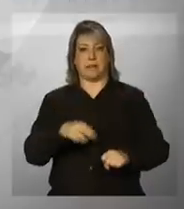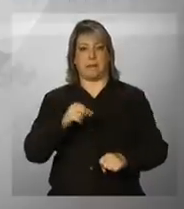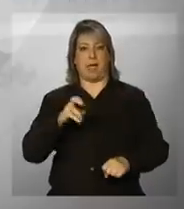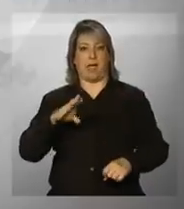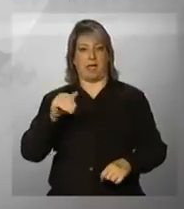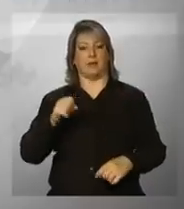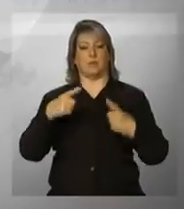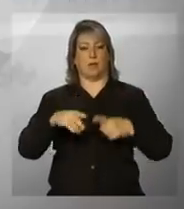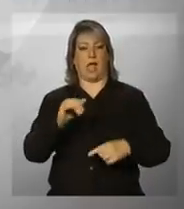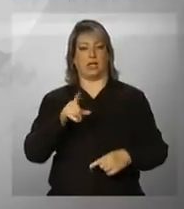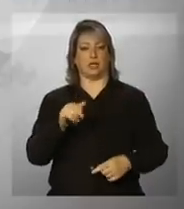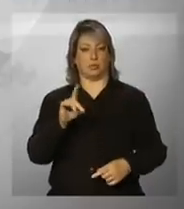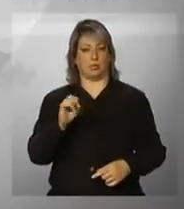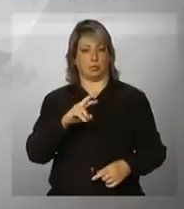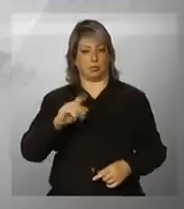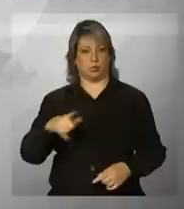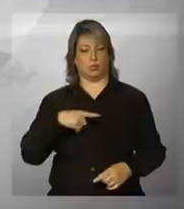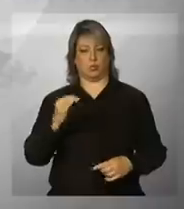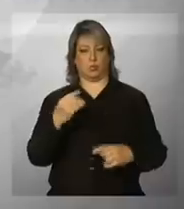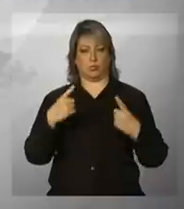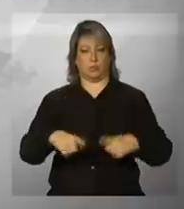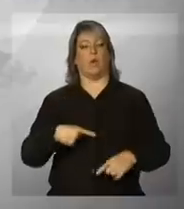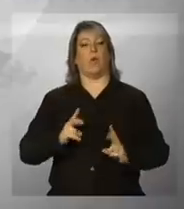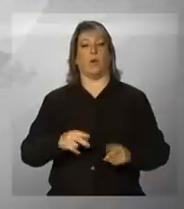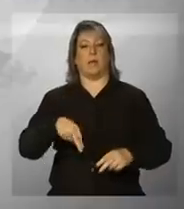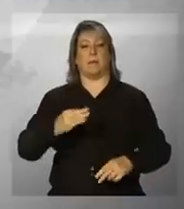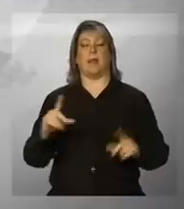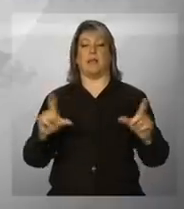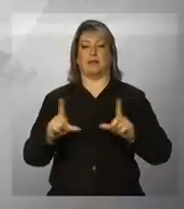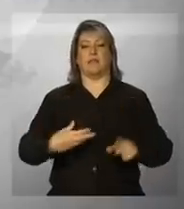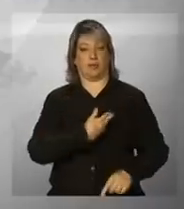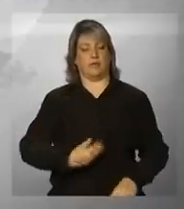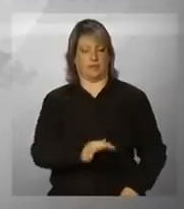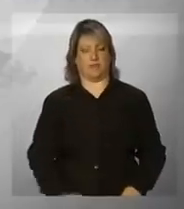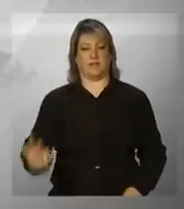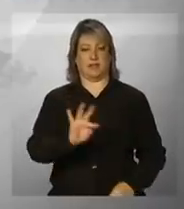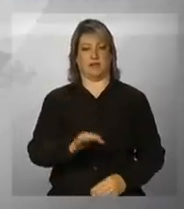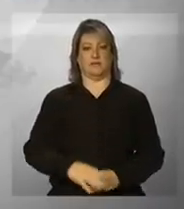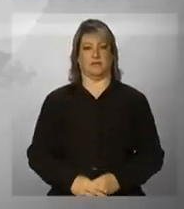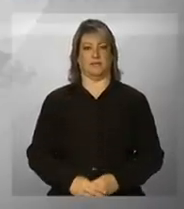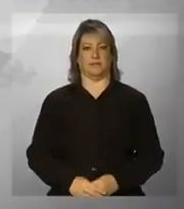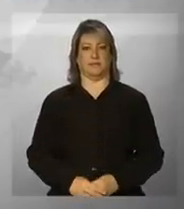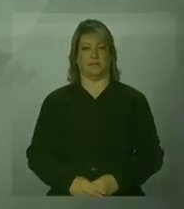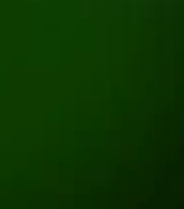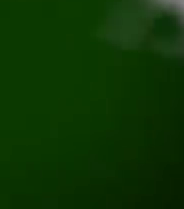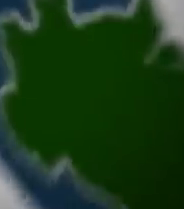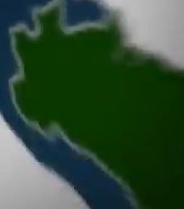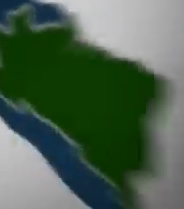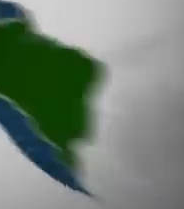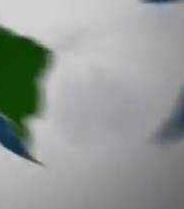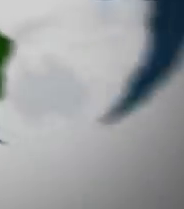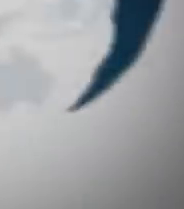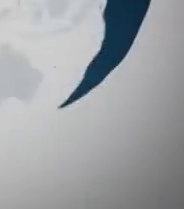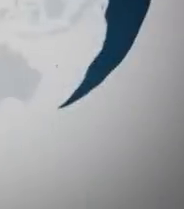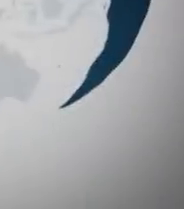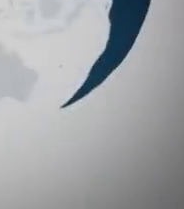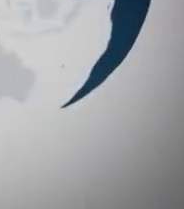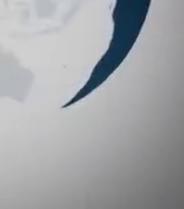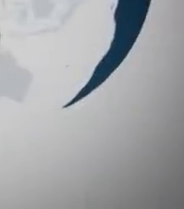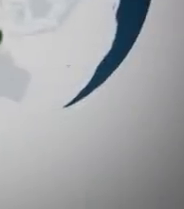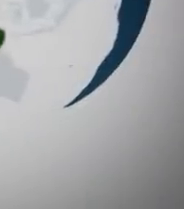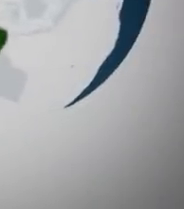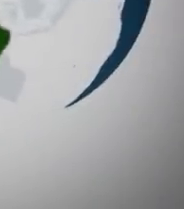Marrecas em Caxias do Sul, no Rio Grande do Sul. Continue na NBR, a TV do Governo Federal. Tchau.